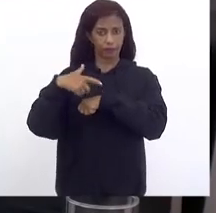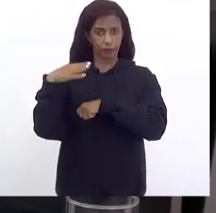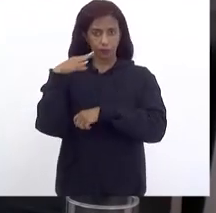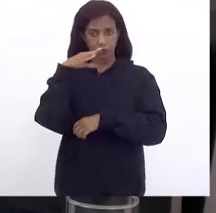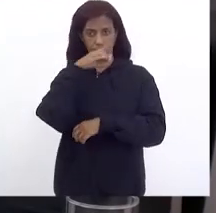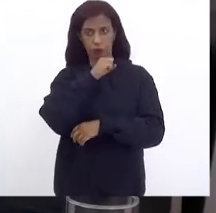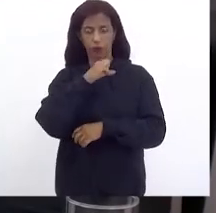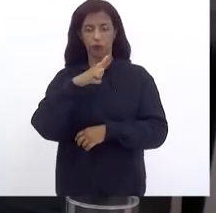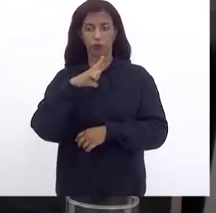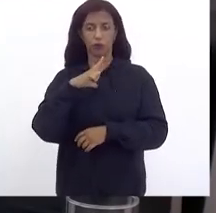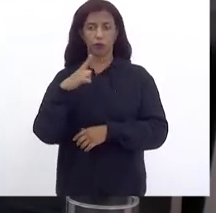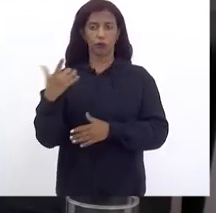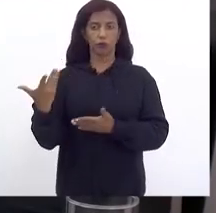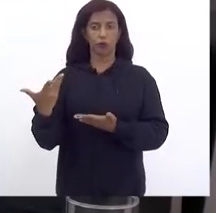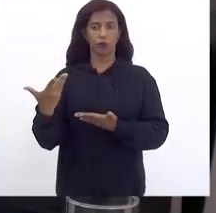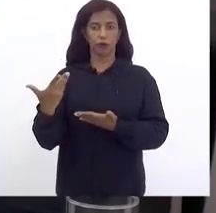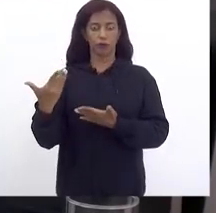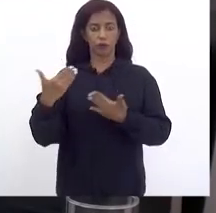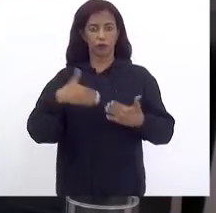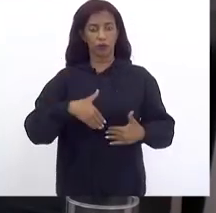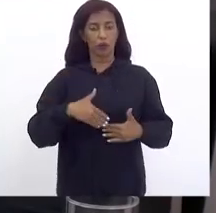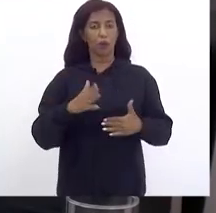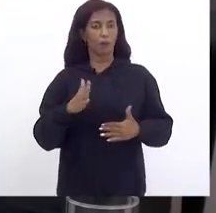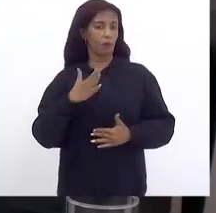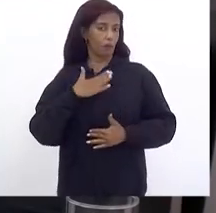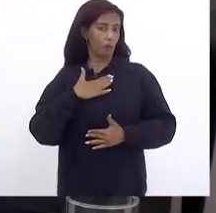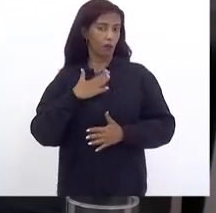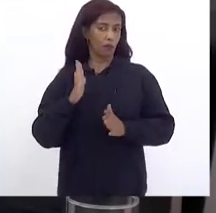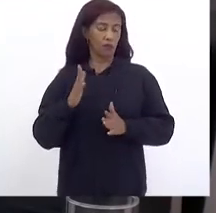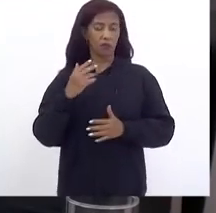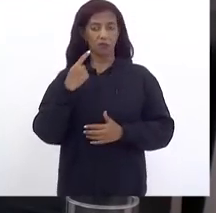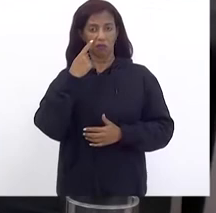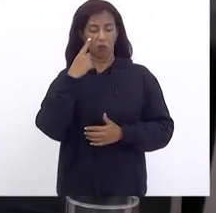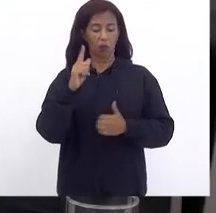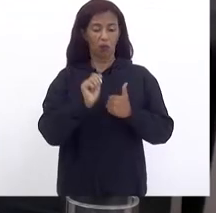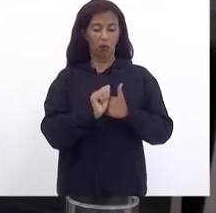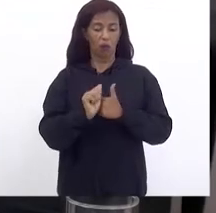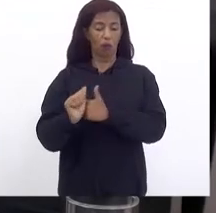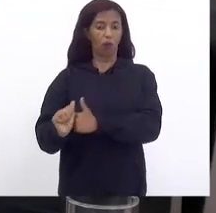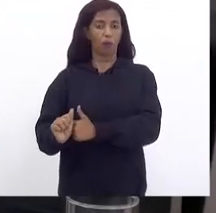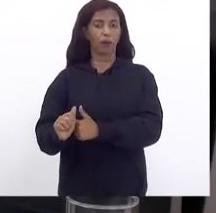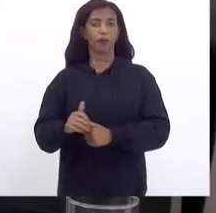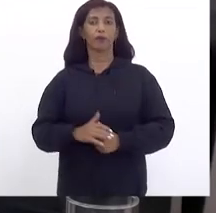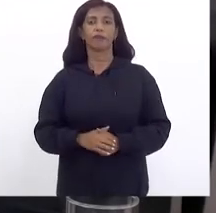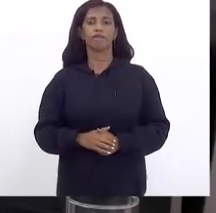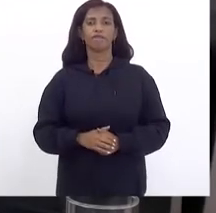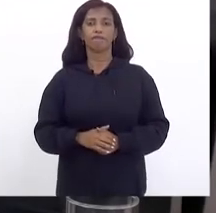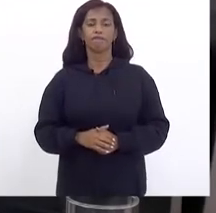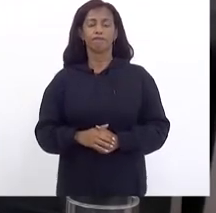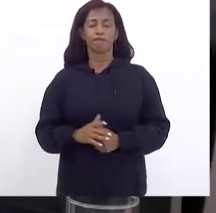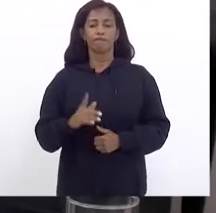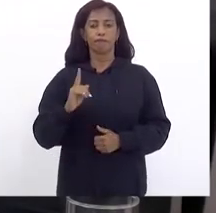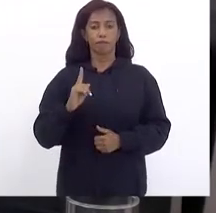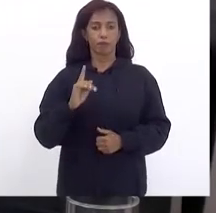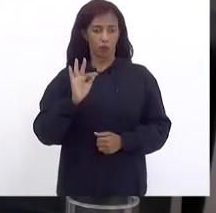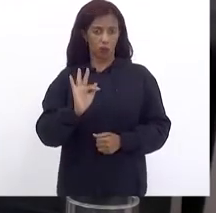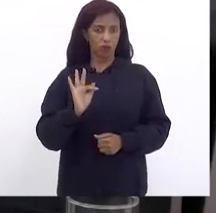Terem Chego Para mim Eu vou acompanhar Nos demais dias